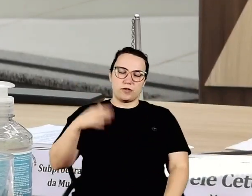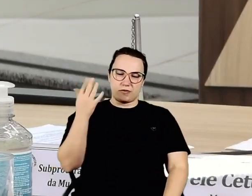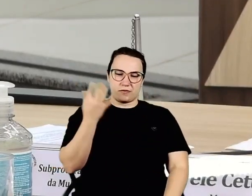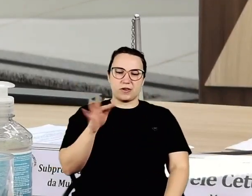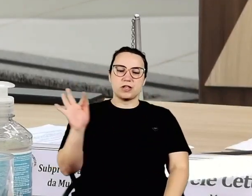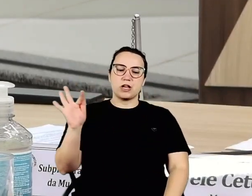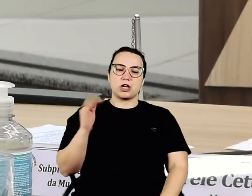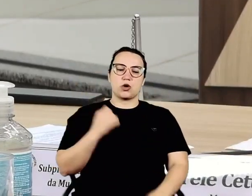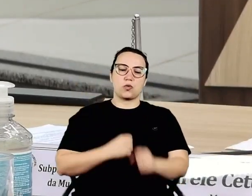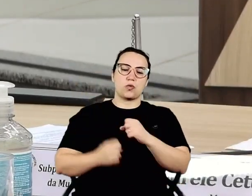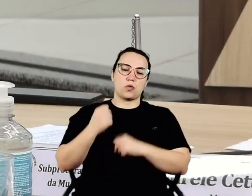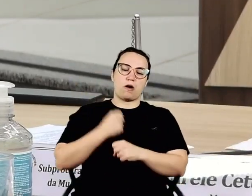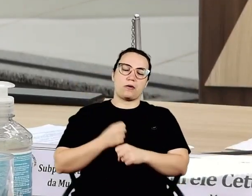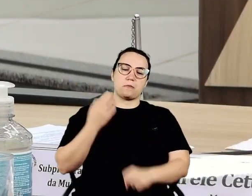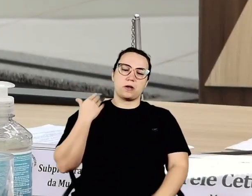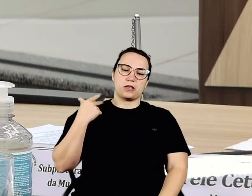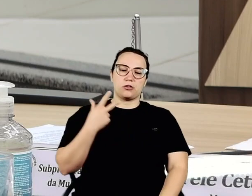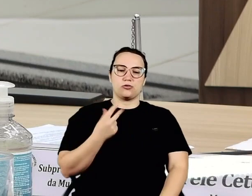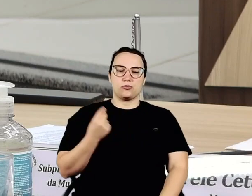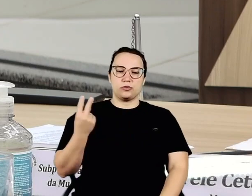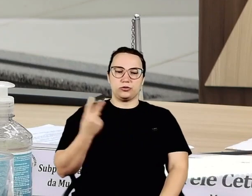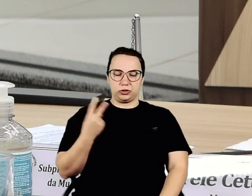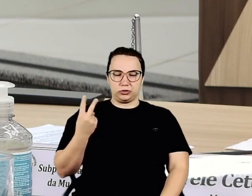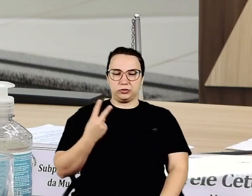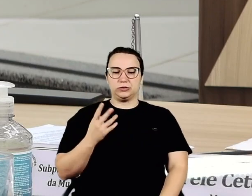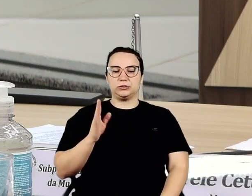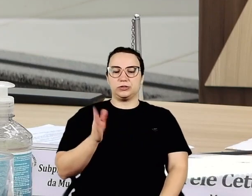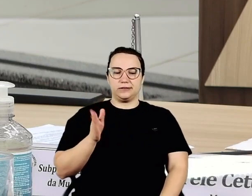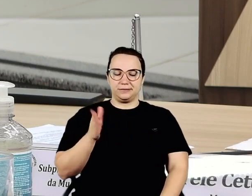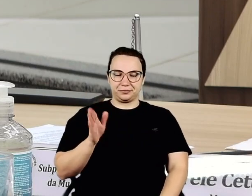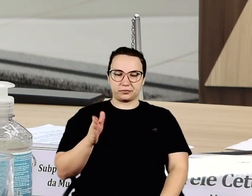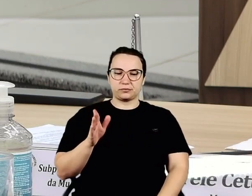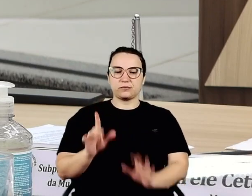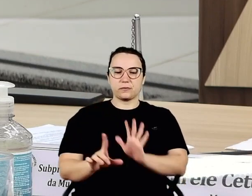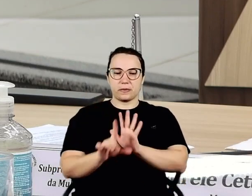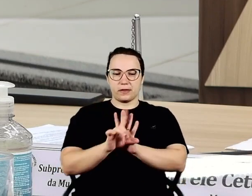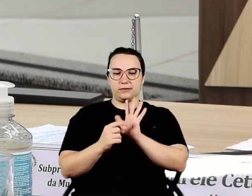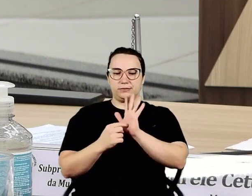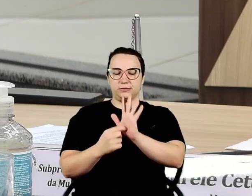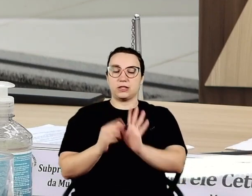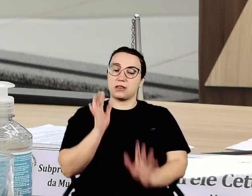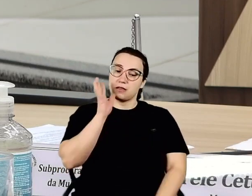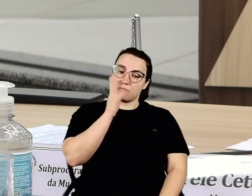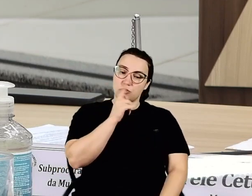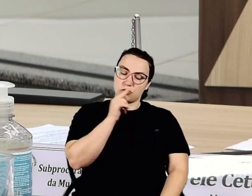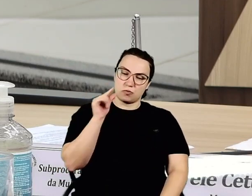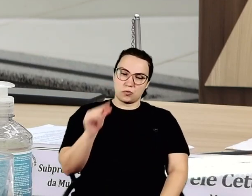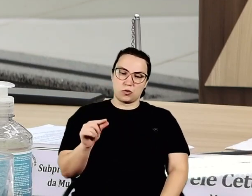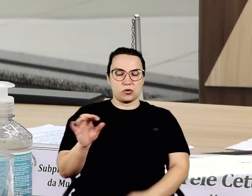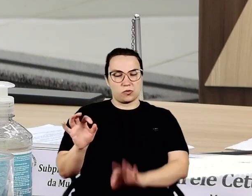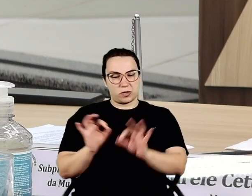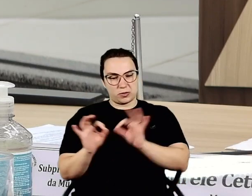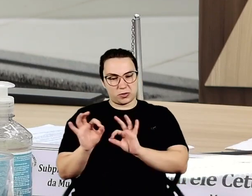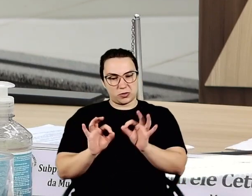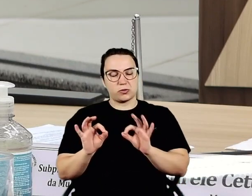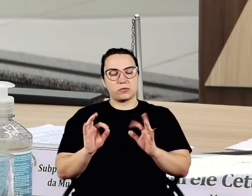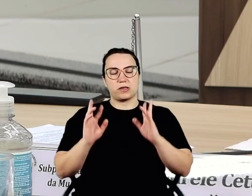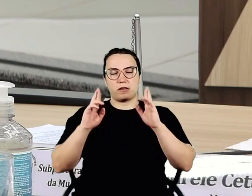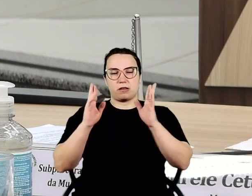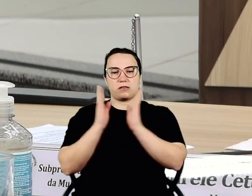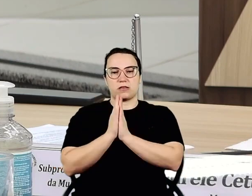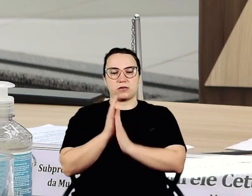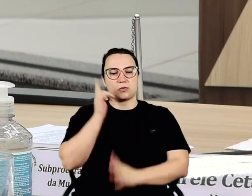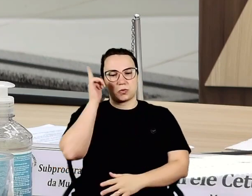ano passado, o ano de 2022, a gente tinha colocado essa lei aí, demorou um pouco para ajustar aqui, mas, graças a Deus, deu certo.